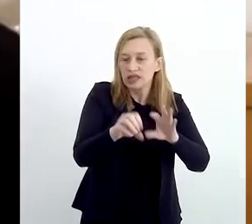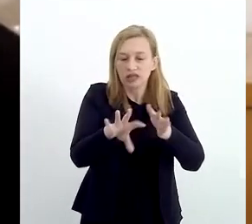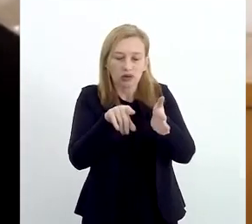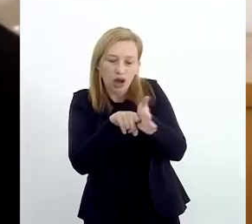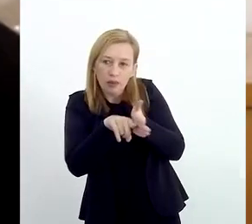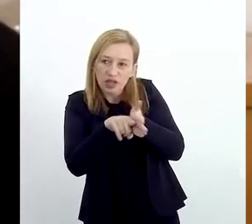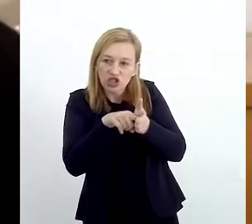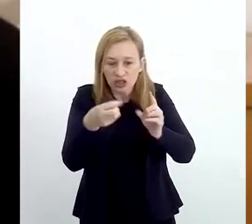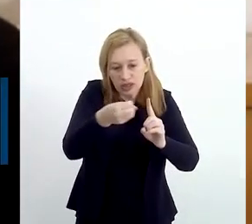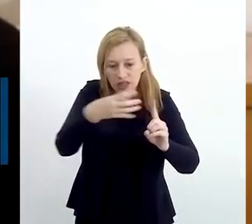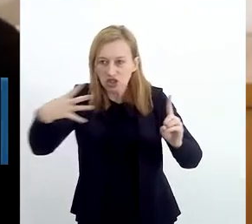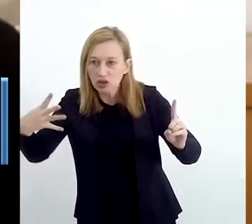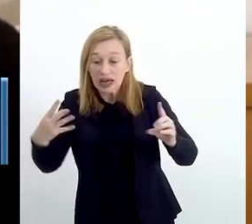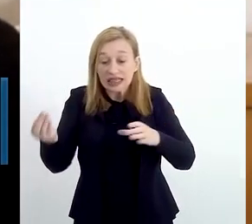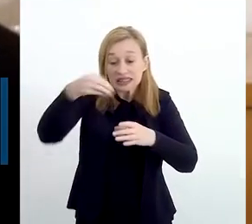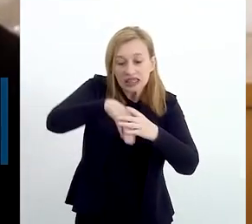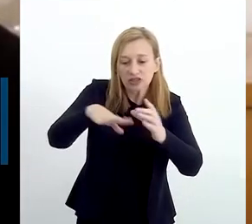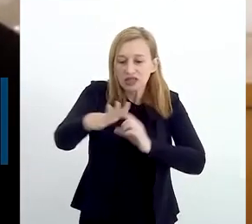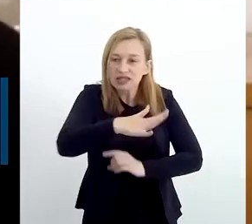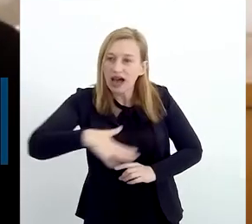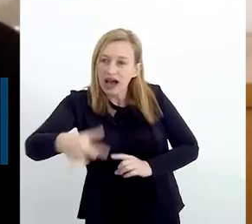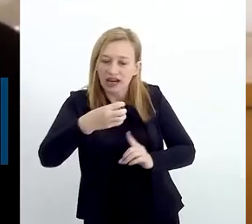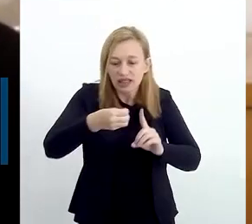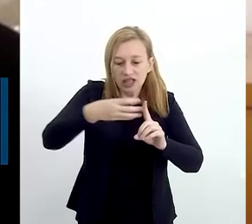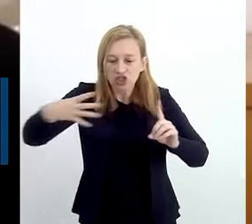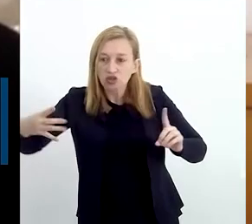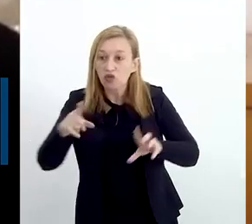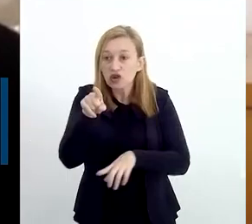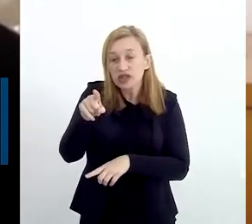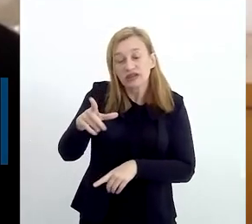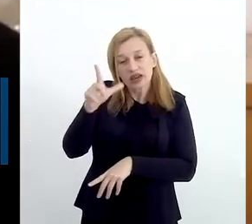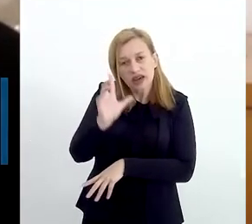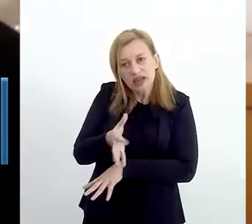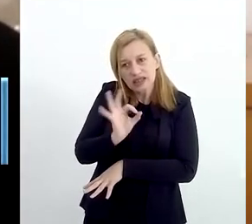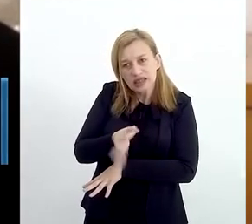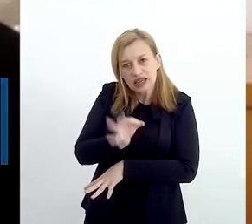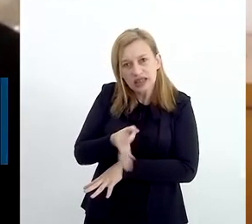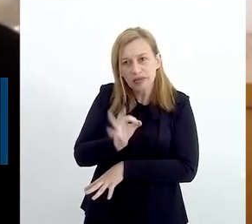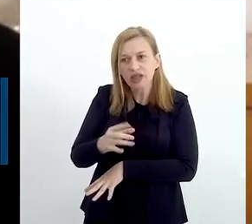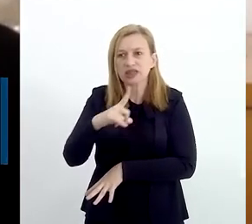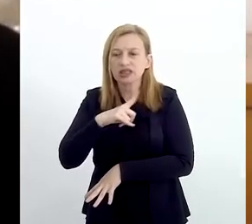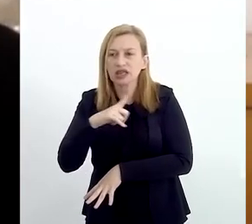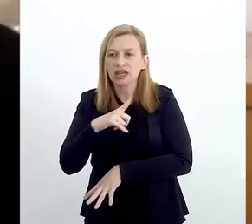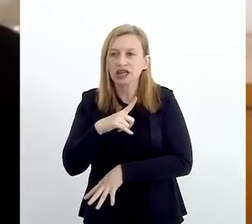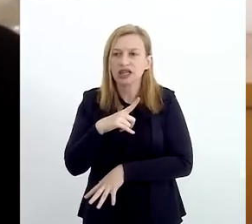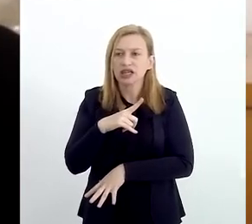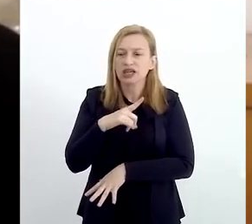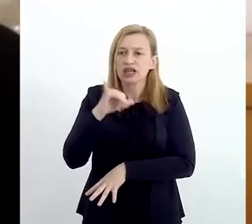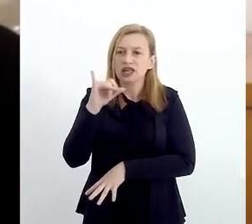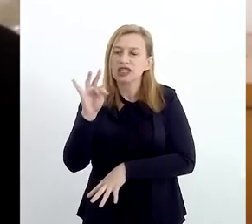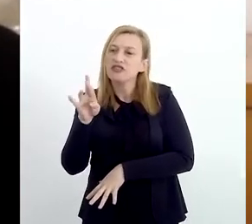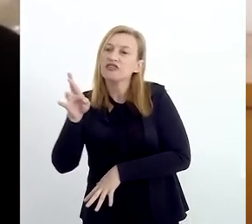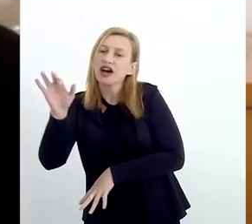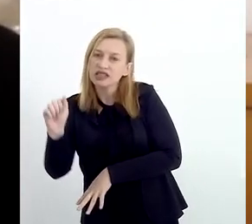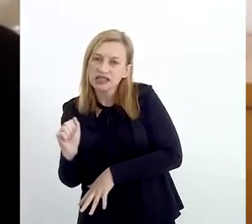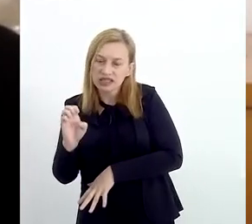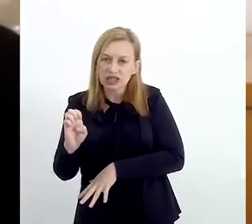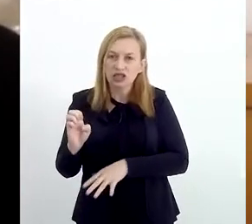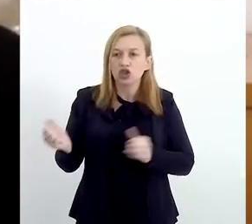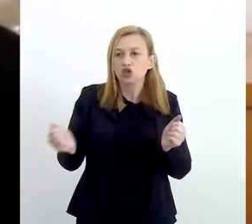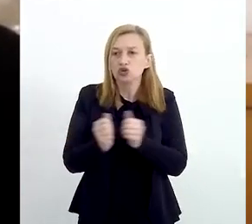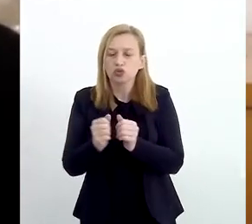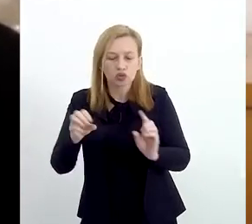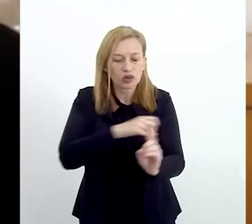a pesquisa e a extensão. Dentro dessa área da extensão, você tem justamente a interface com a